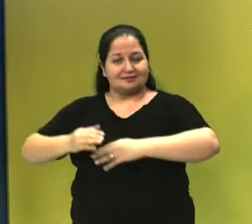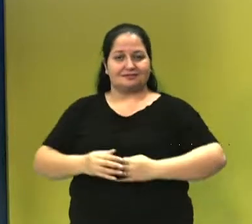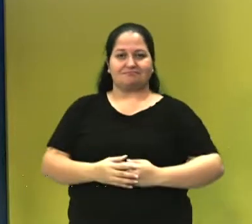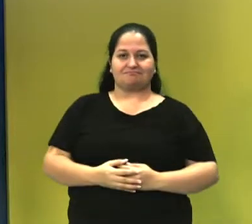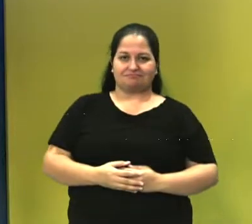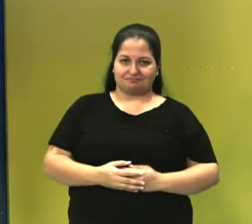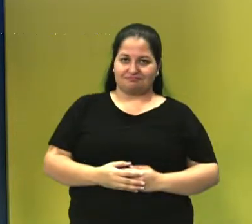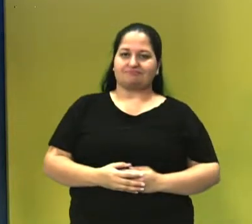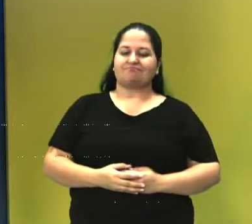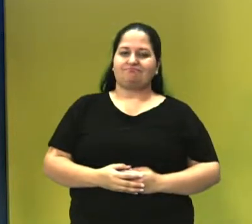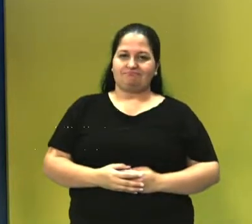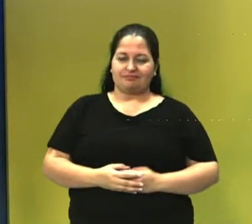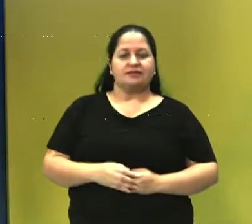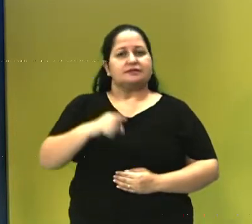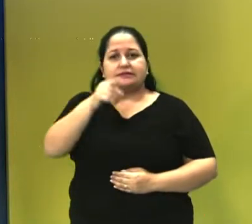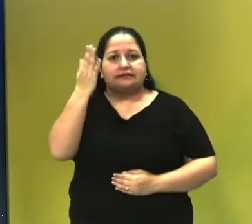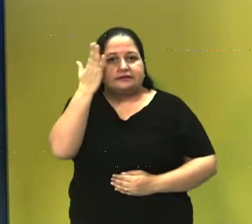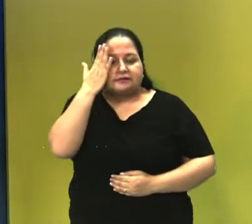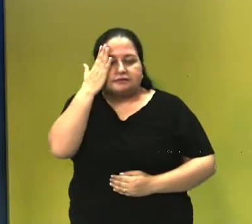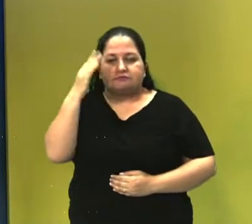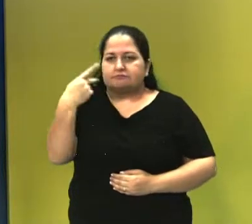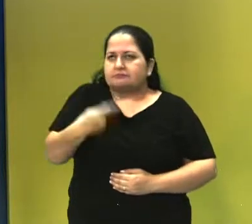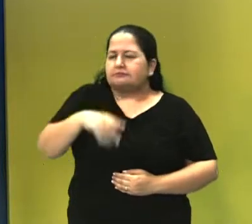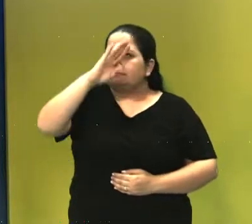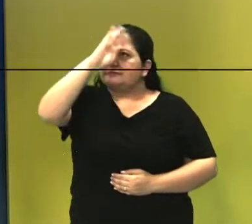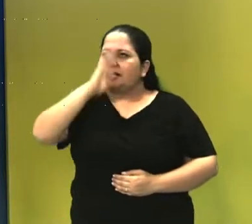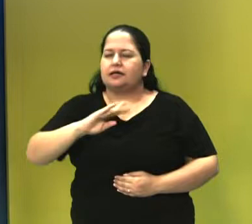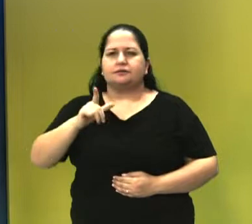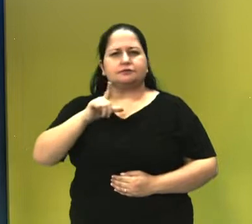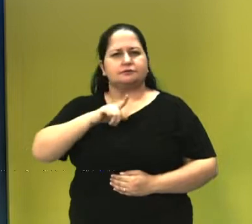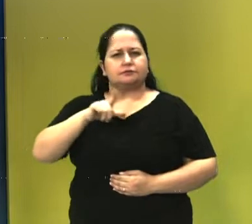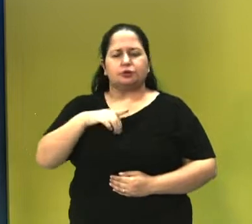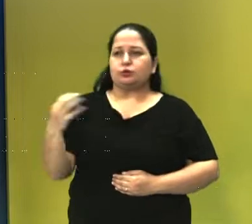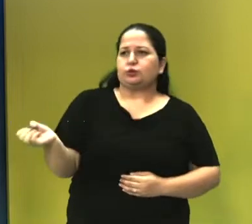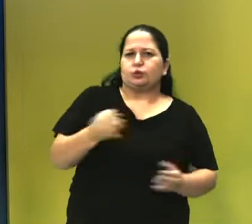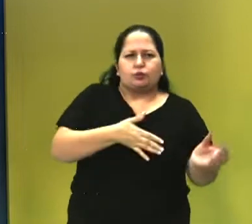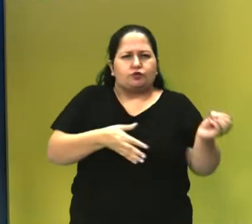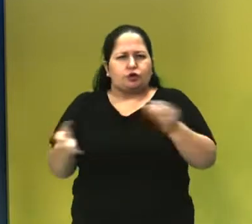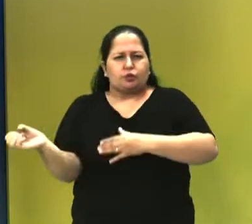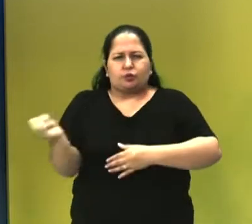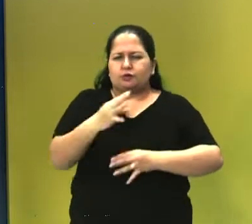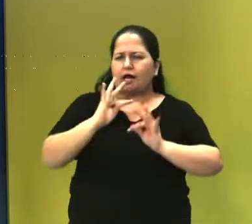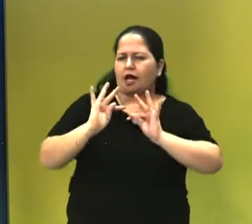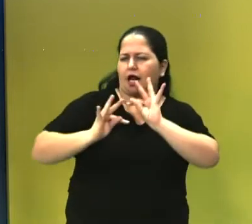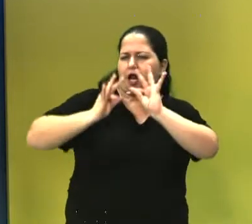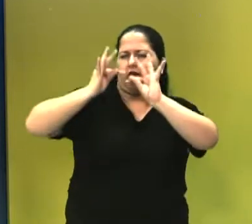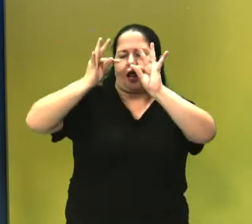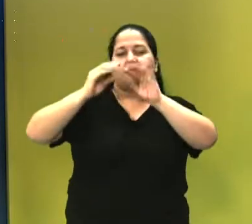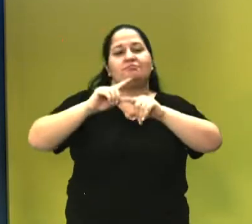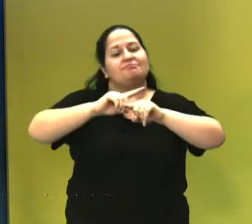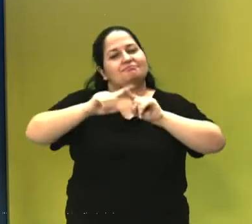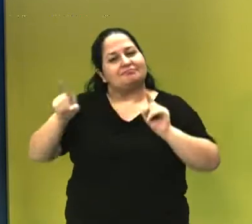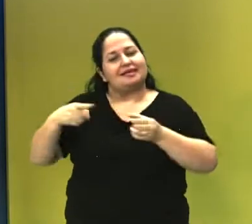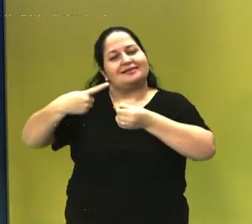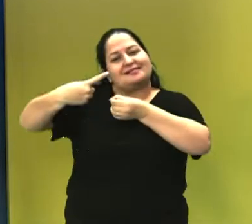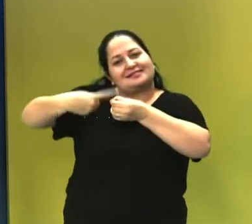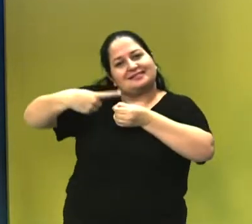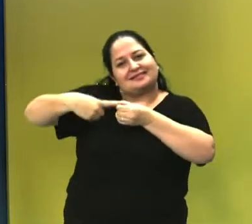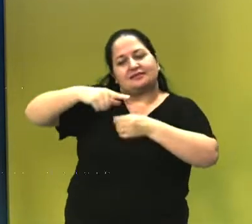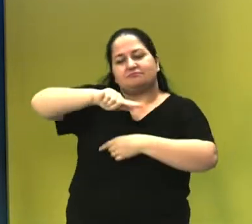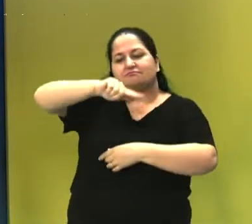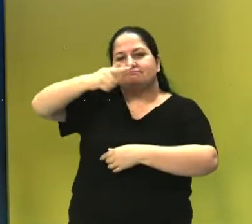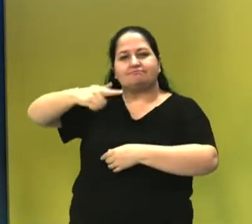em plena ênfase do modernismo no Brasil, da industrialização, e a cidade de Goiás já não